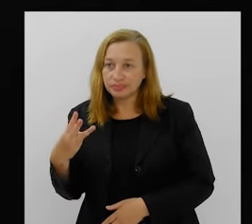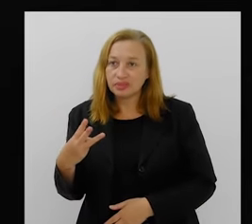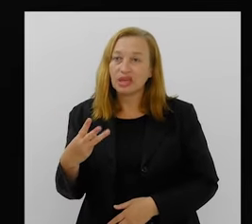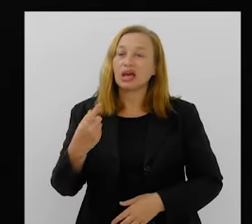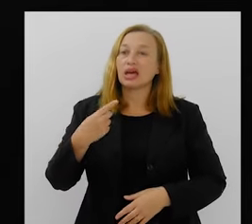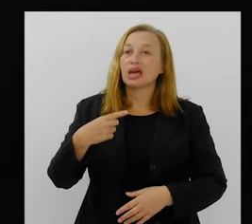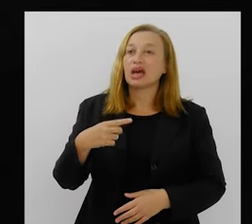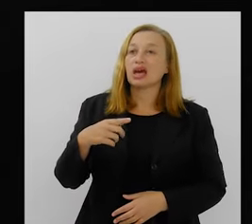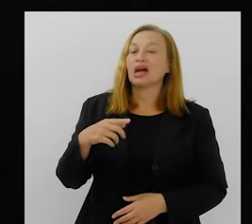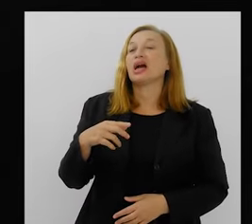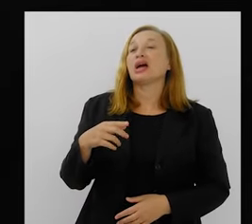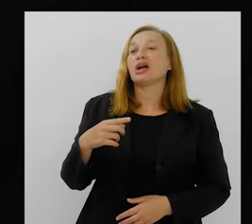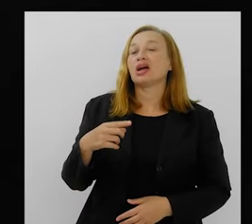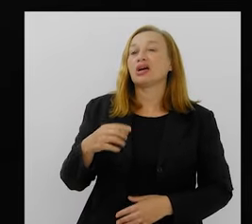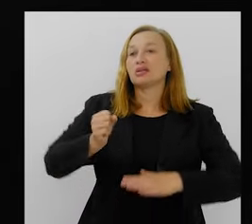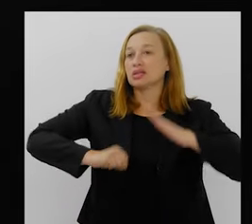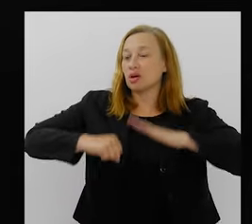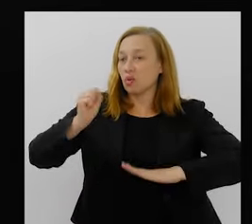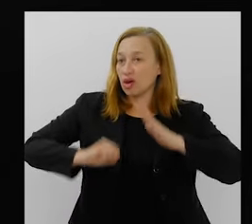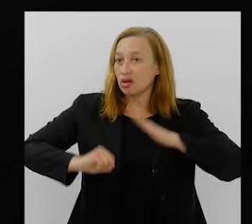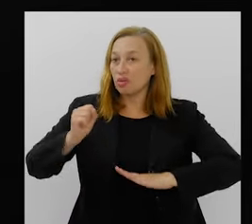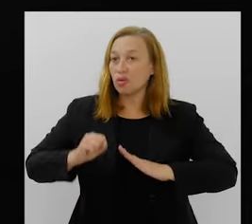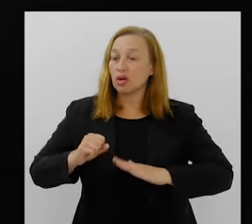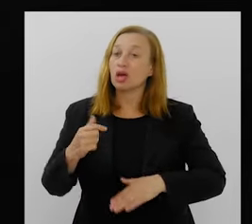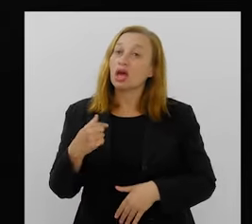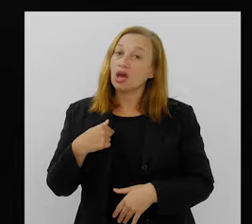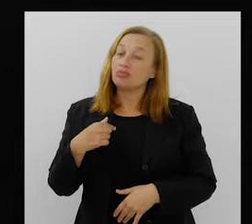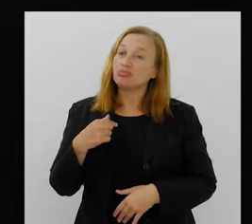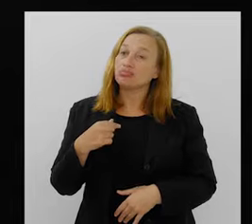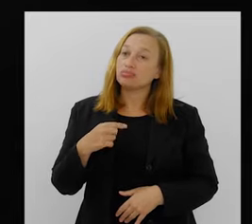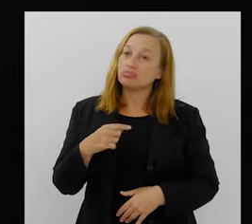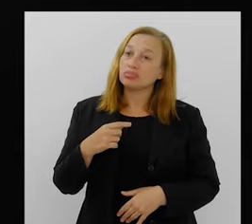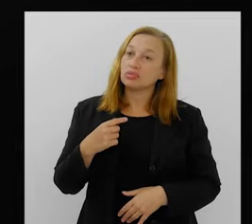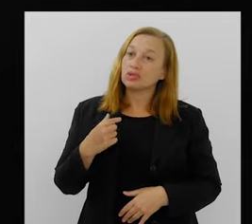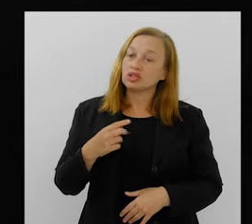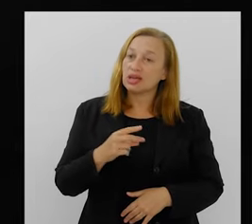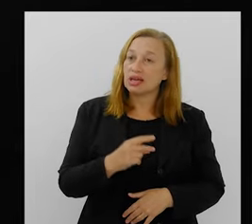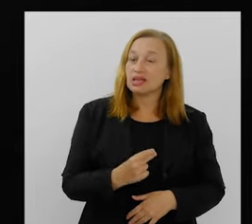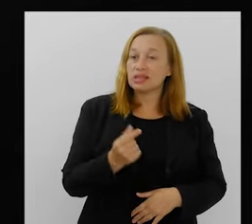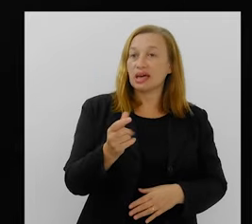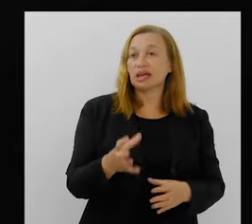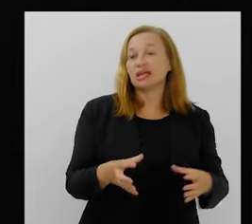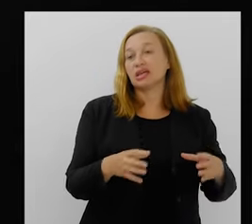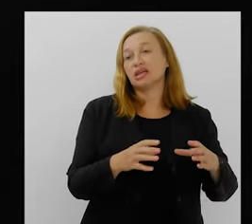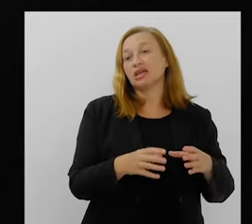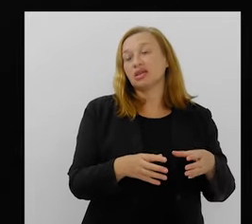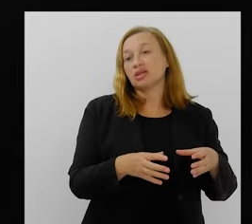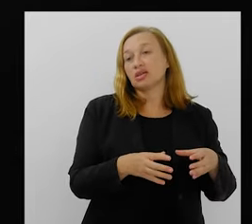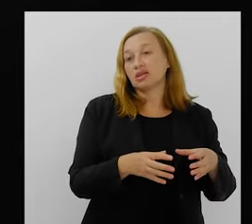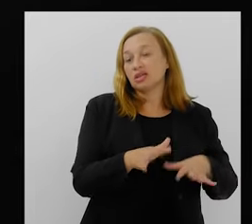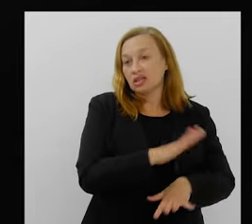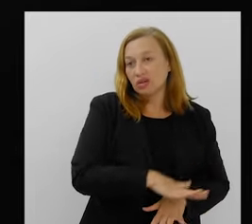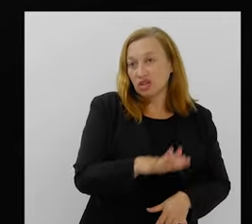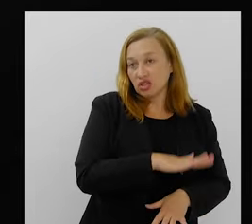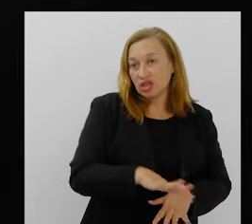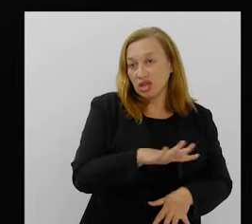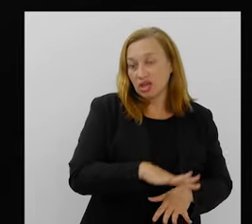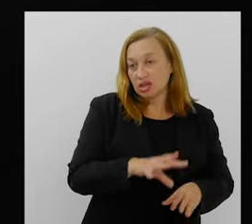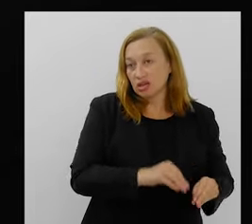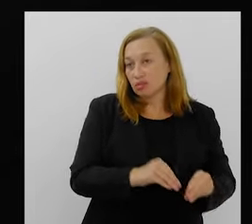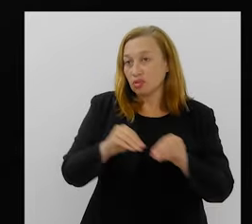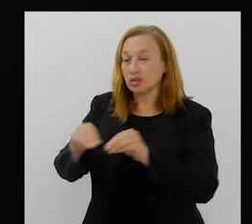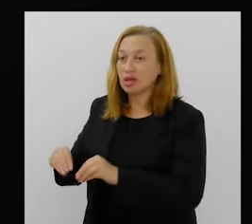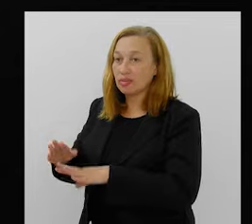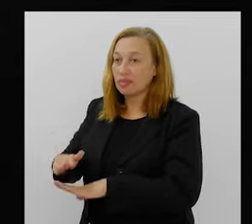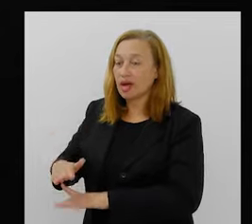Salgueiro. E aí eu era... Eu tinha acabado de sair da escola Mirim para ir para a escola mãe. E aí